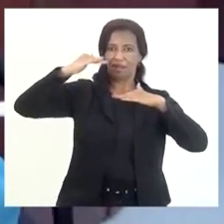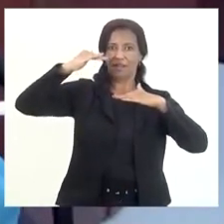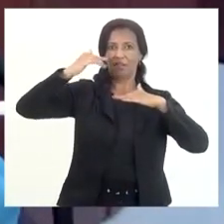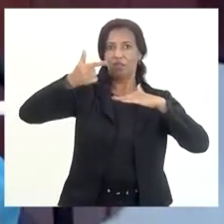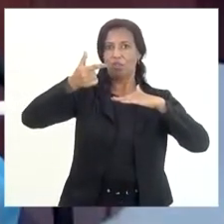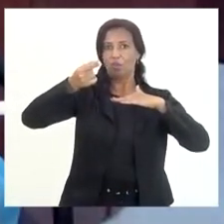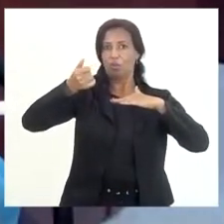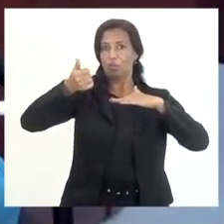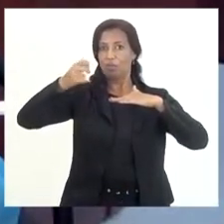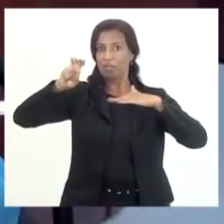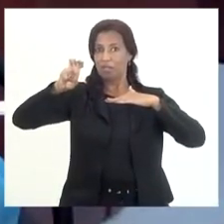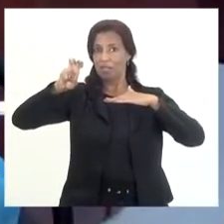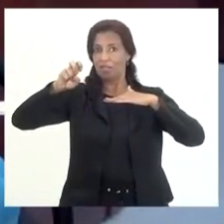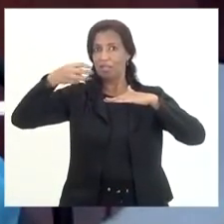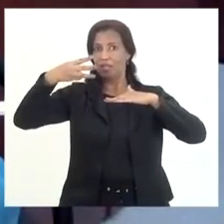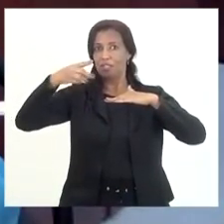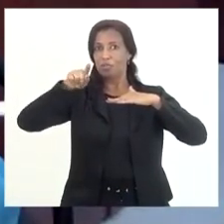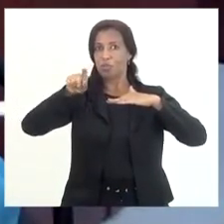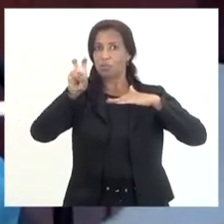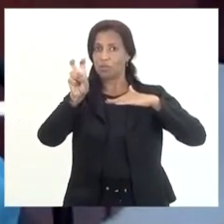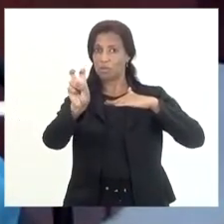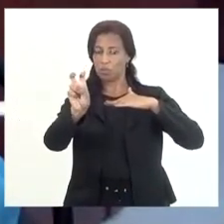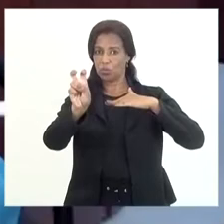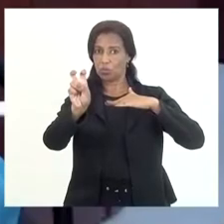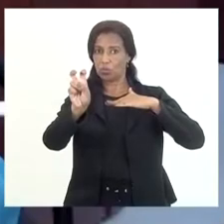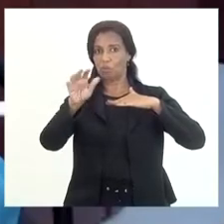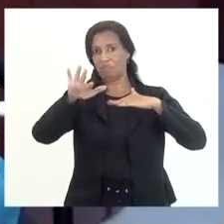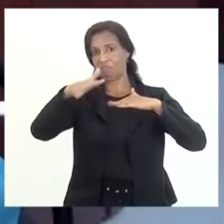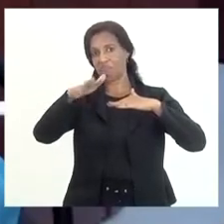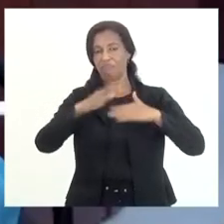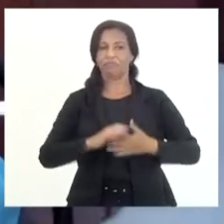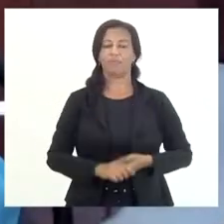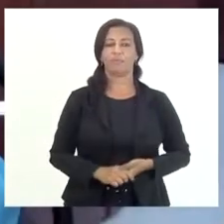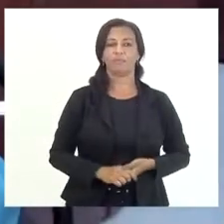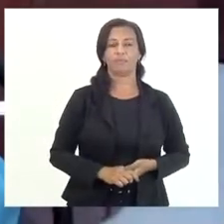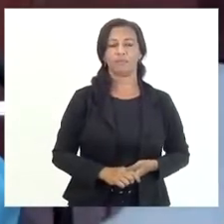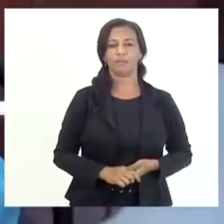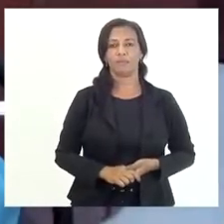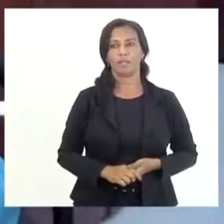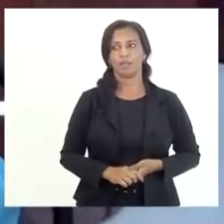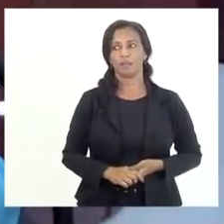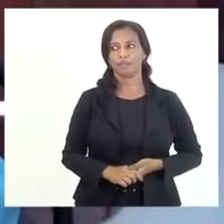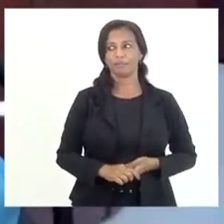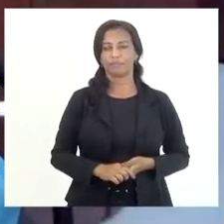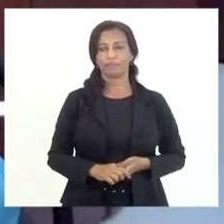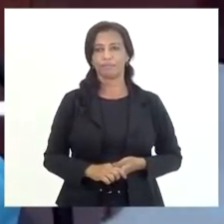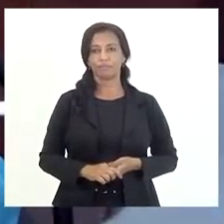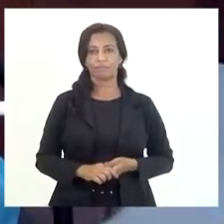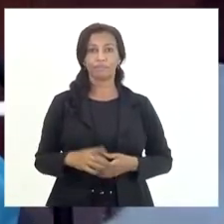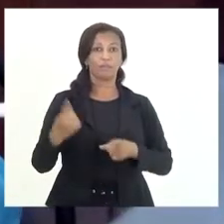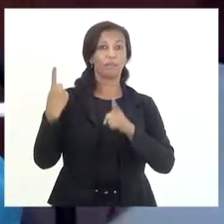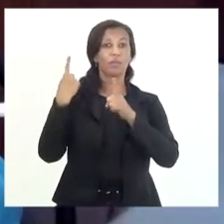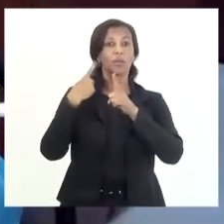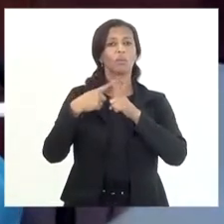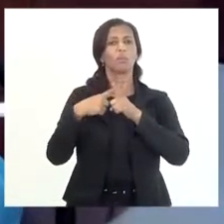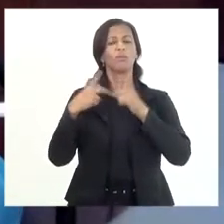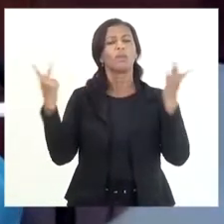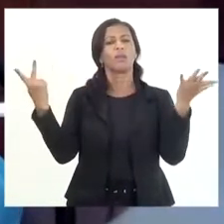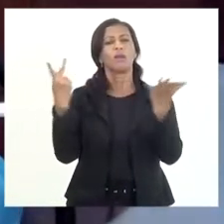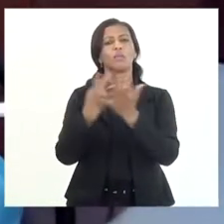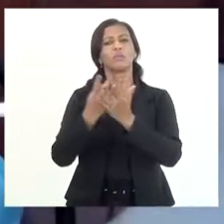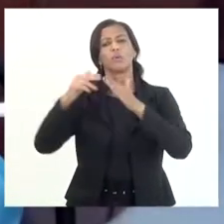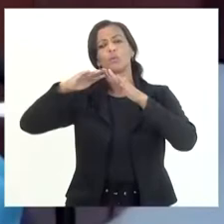para 3,5 aproximadamente, um pouco mais de 3,5. Por que que houve essa